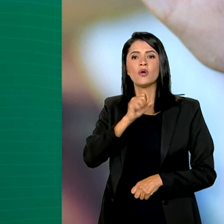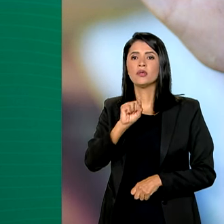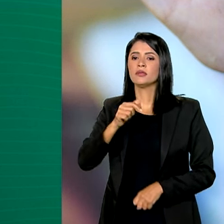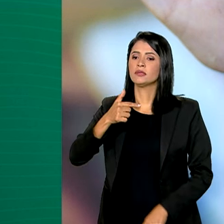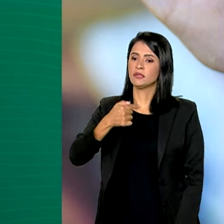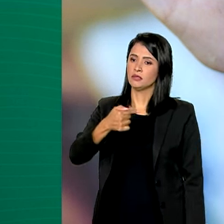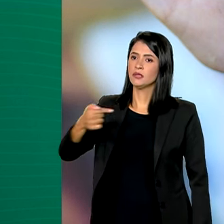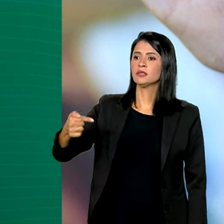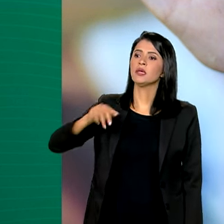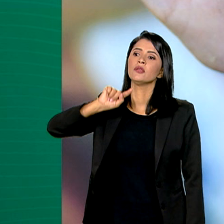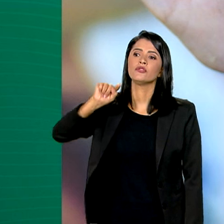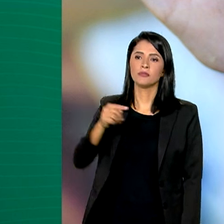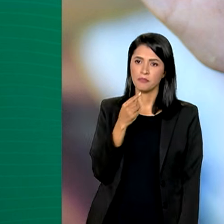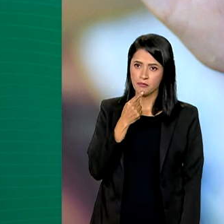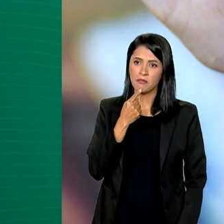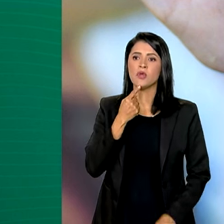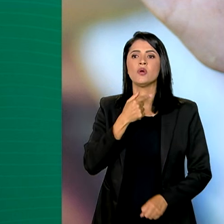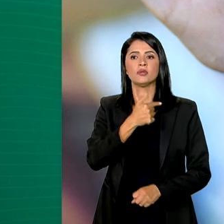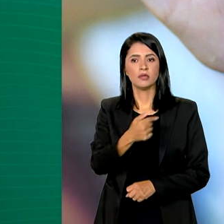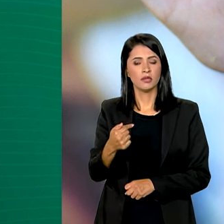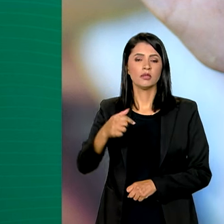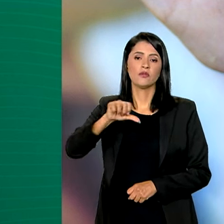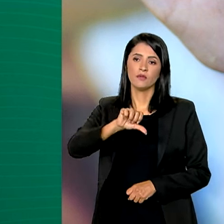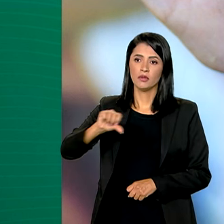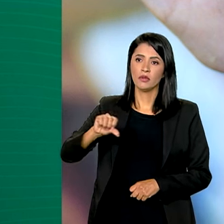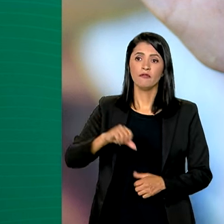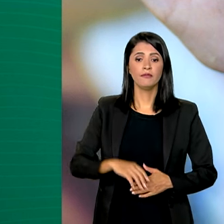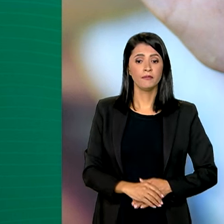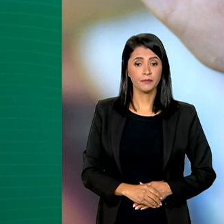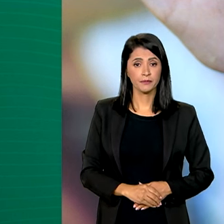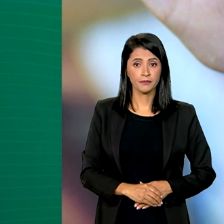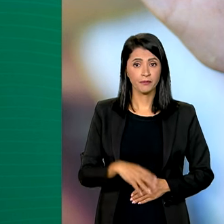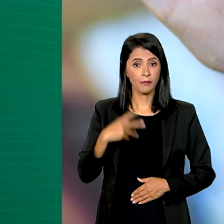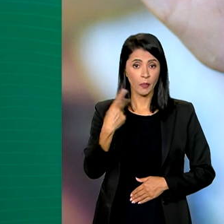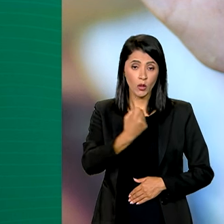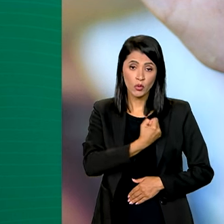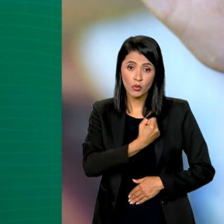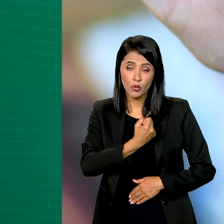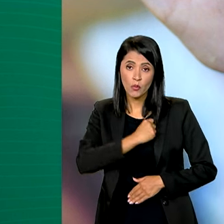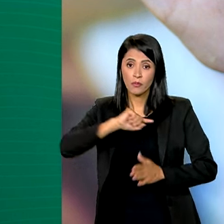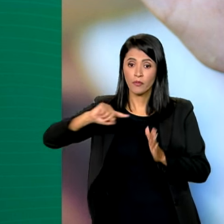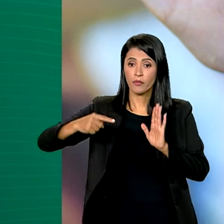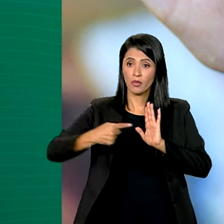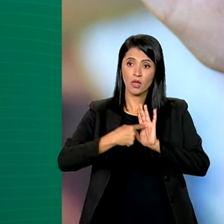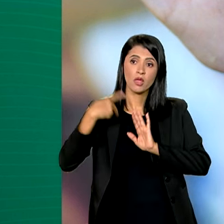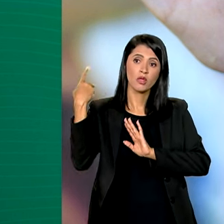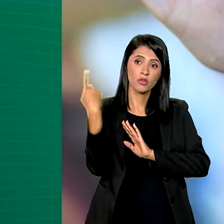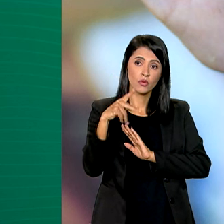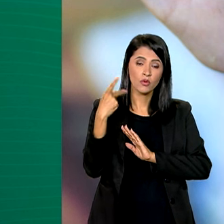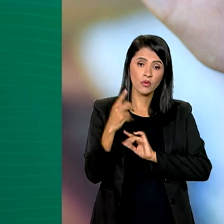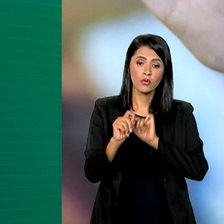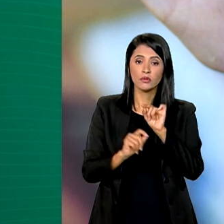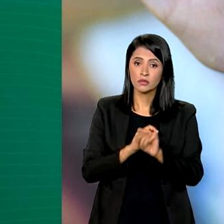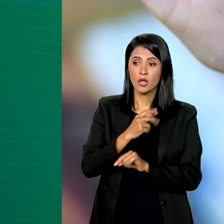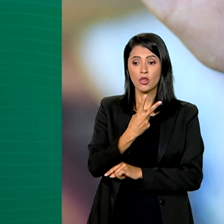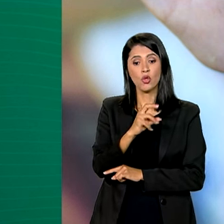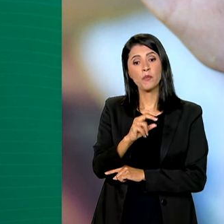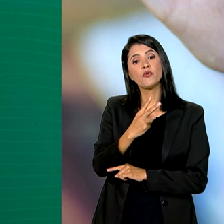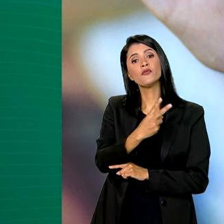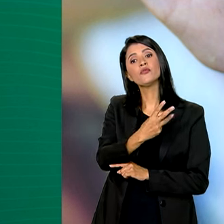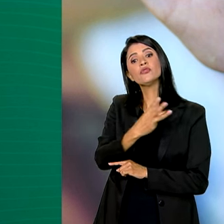.721. O número de denúncias recebidas em 2023